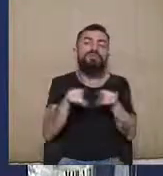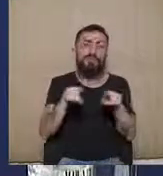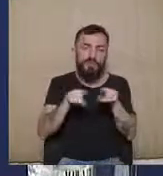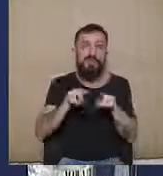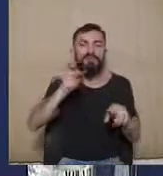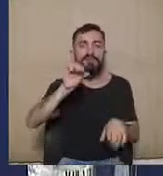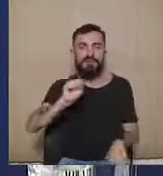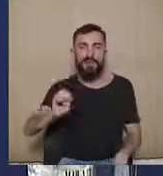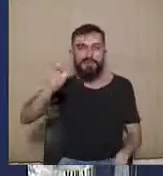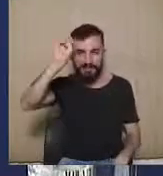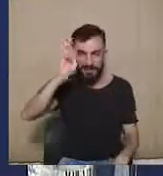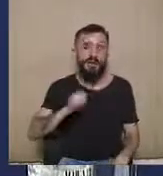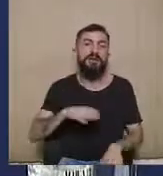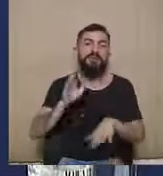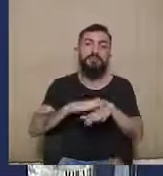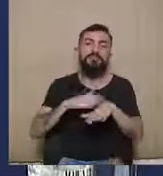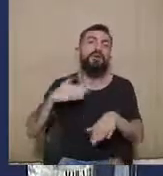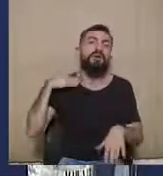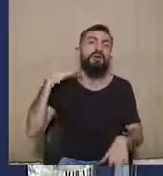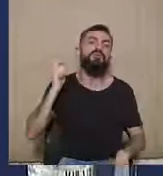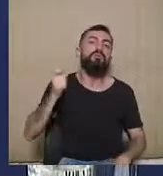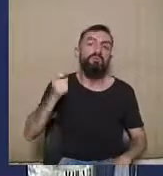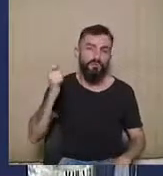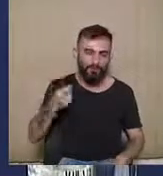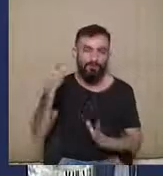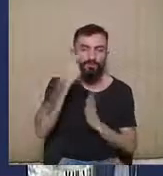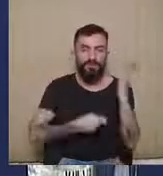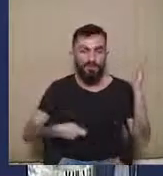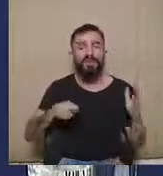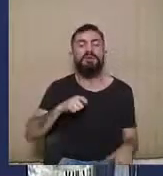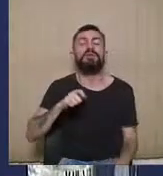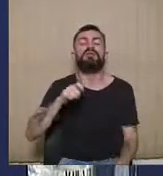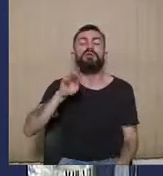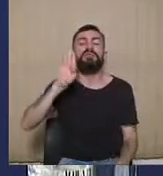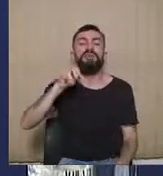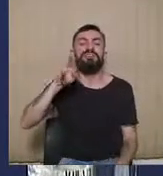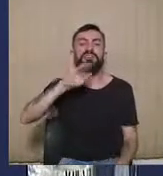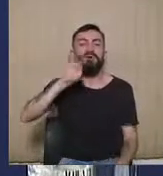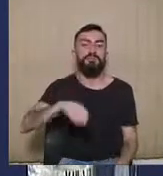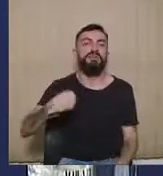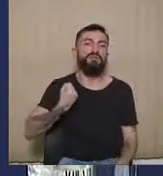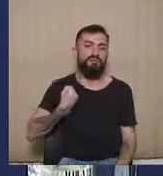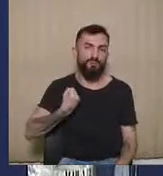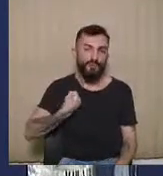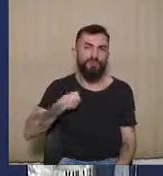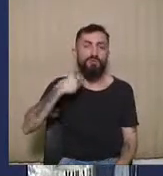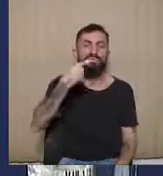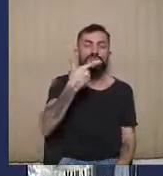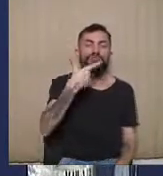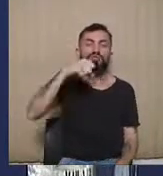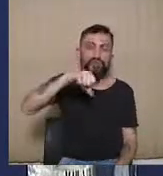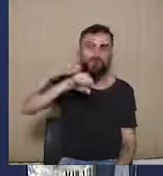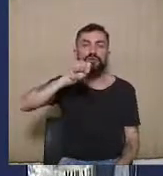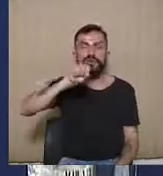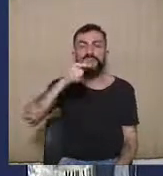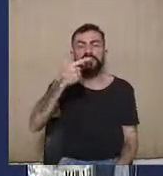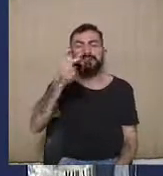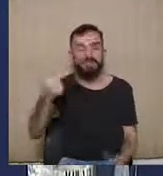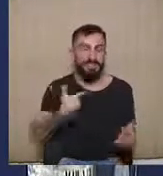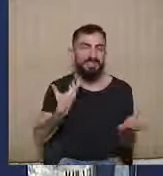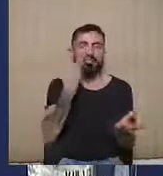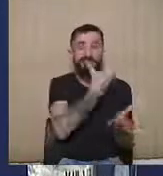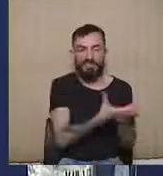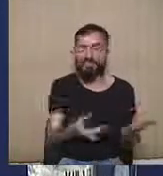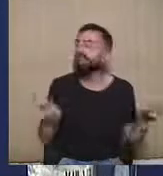TSE, da lávra do ministro Herman Benjamin, que é na representação 29.827, que ele vai no mesmo